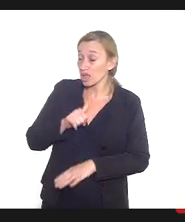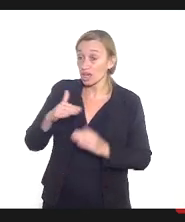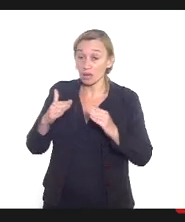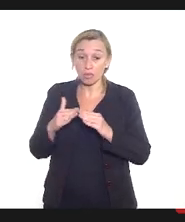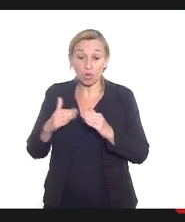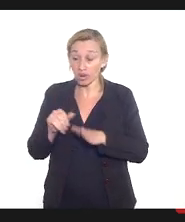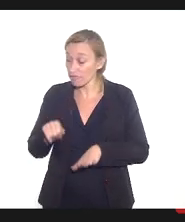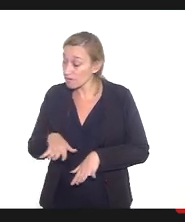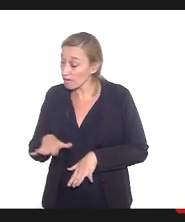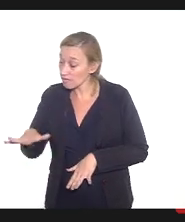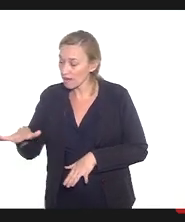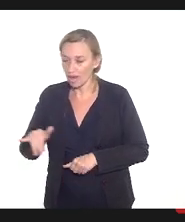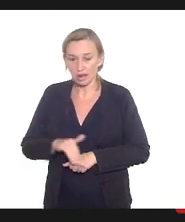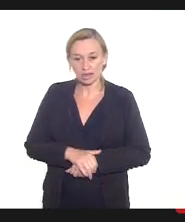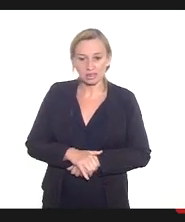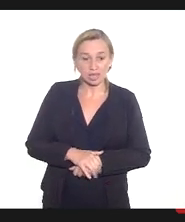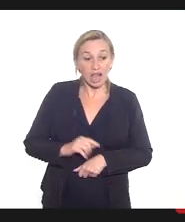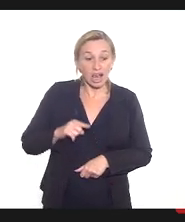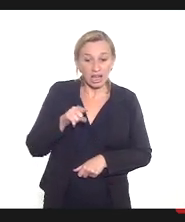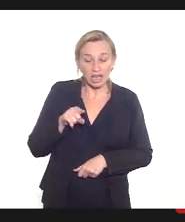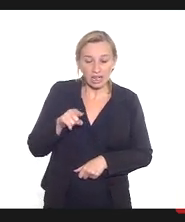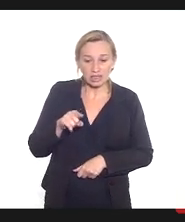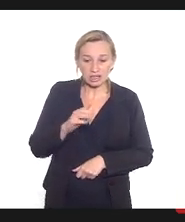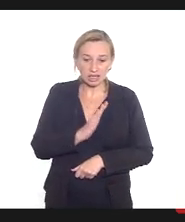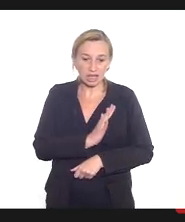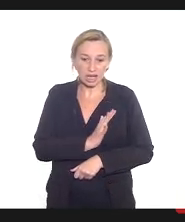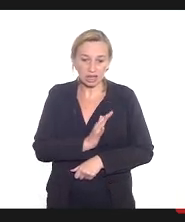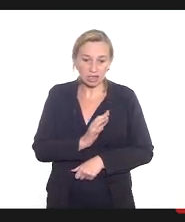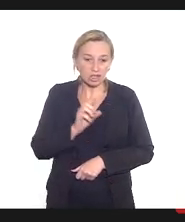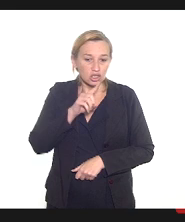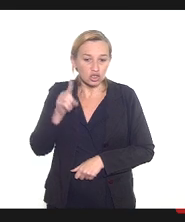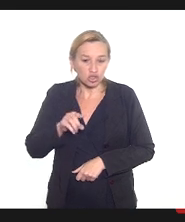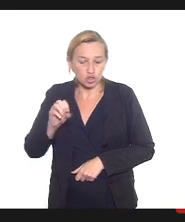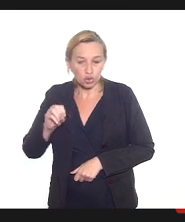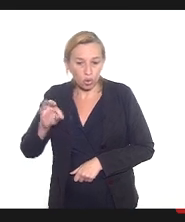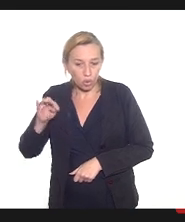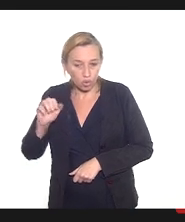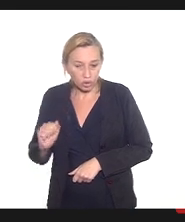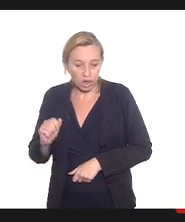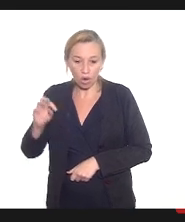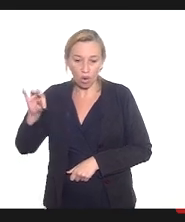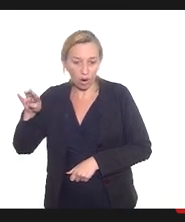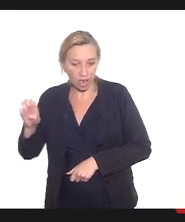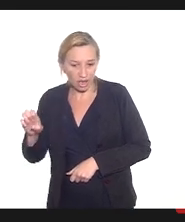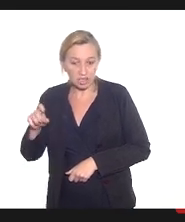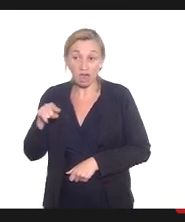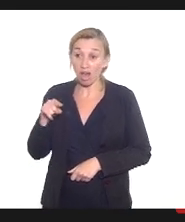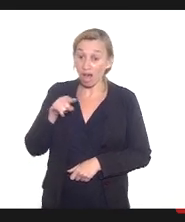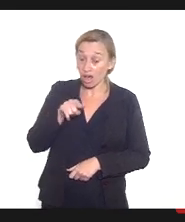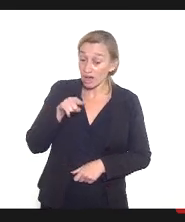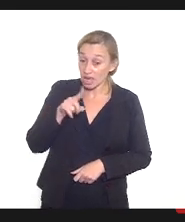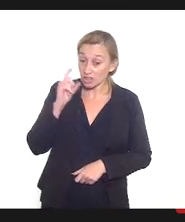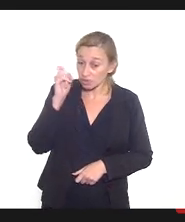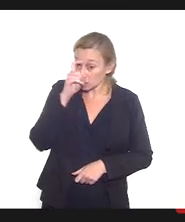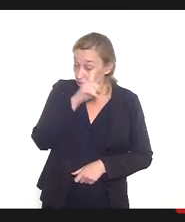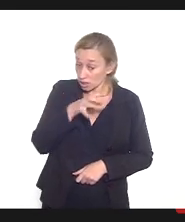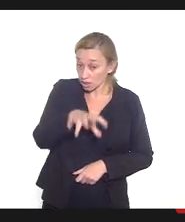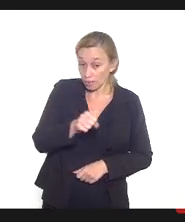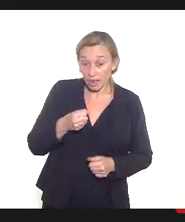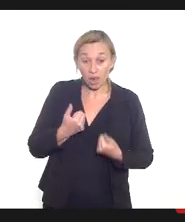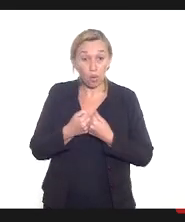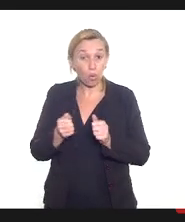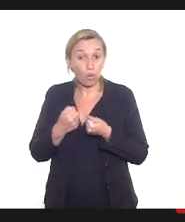favela aquela que está lá na Baixada na Zona Oeste da cidade aquela que tem dificuldade de pegar um